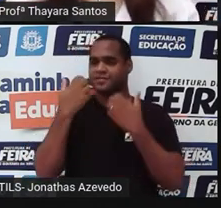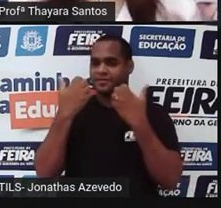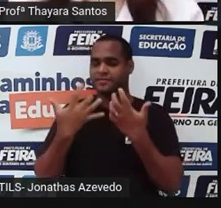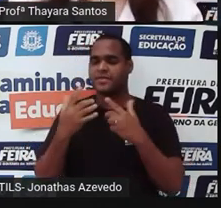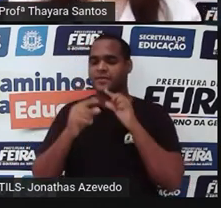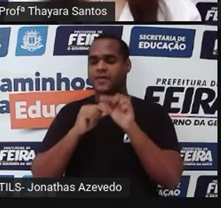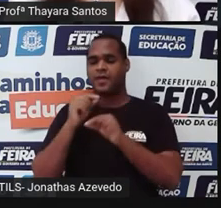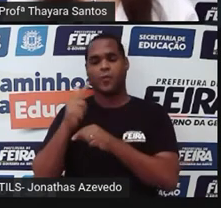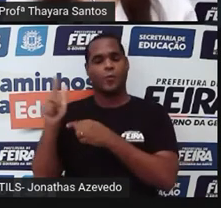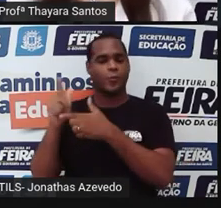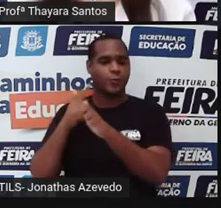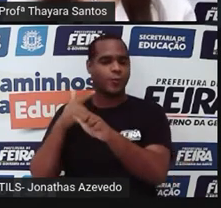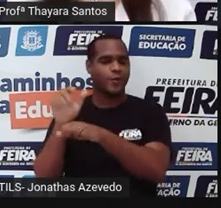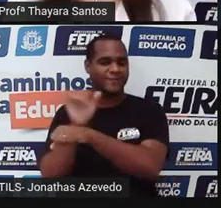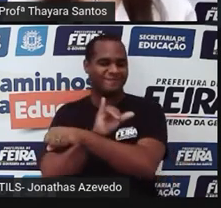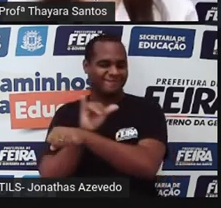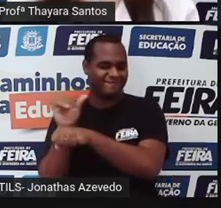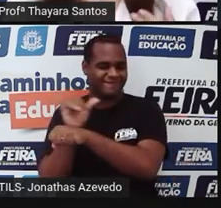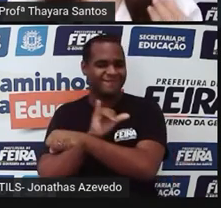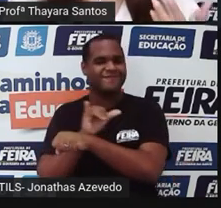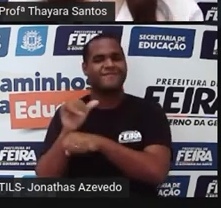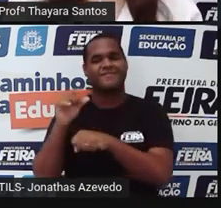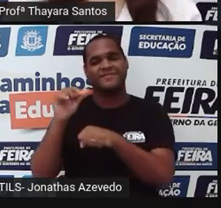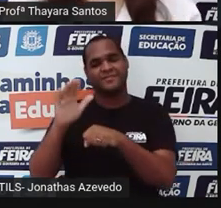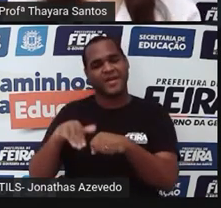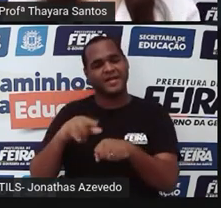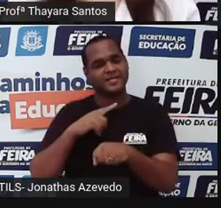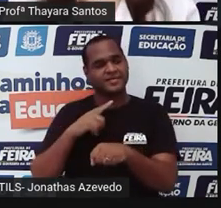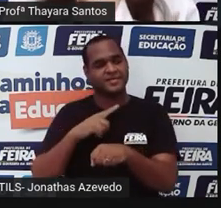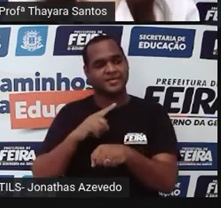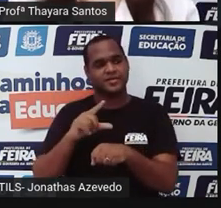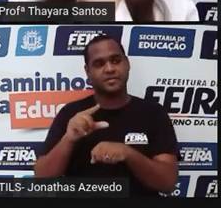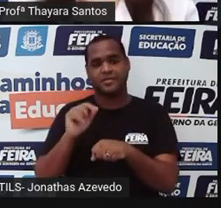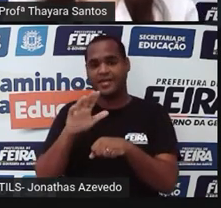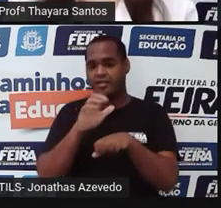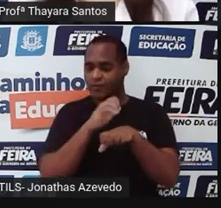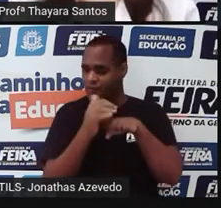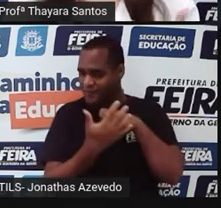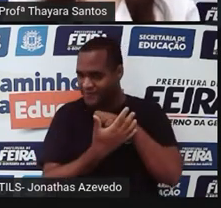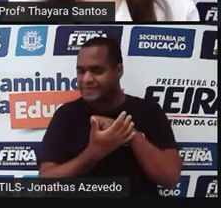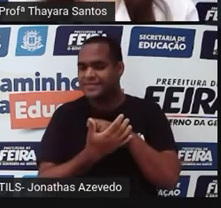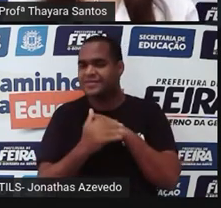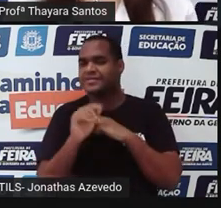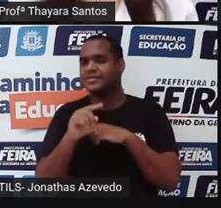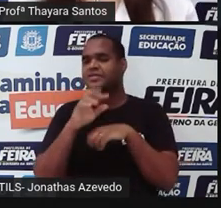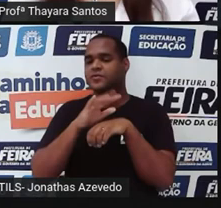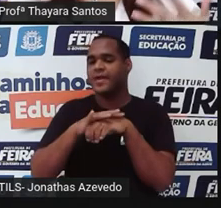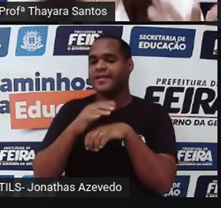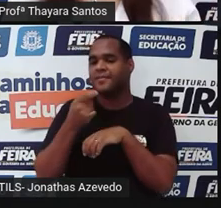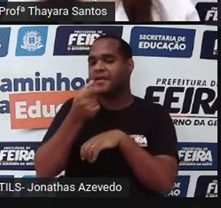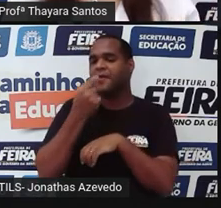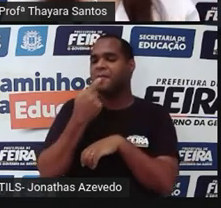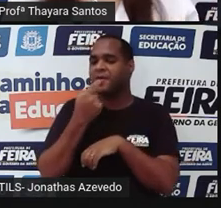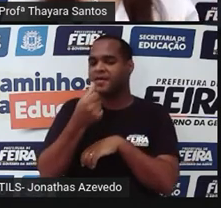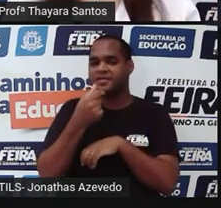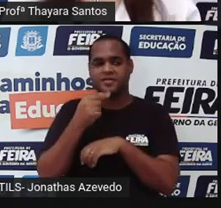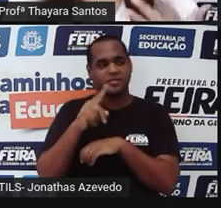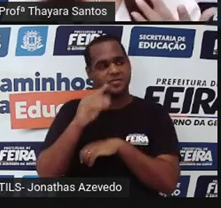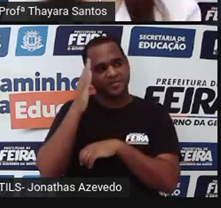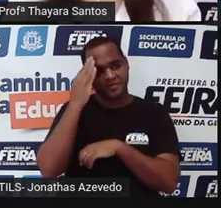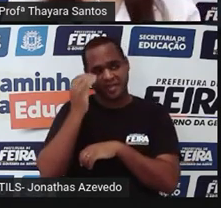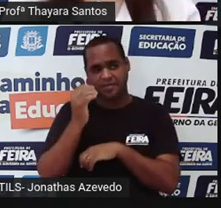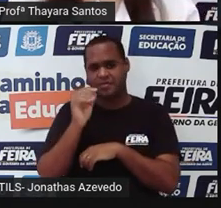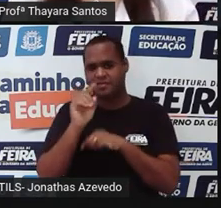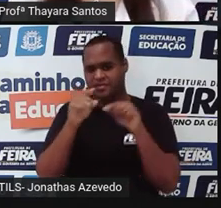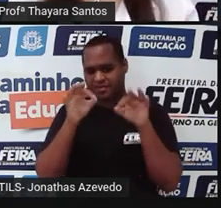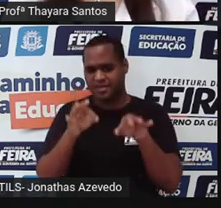outras alternativas que são mais baratas. Porém, o COVID é uma doença muito recente, a gente não sabe direito como